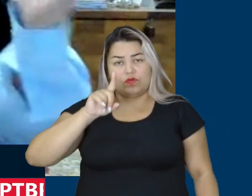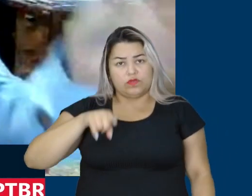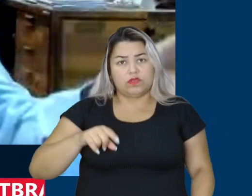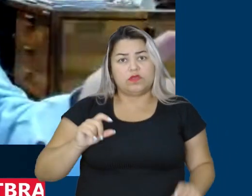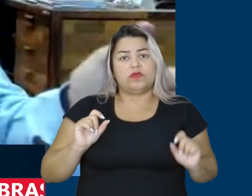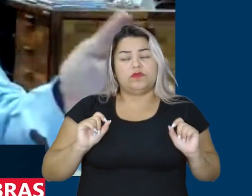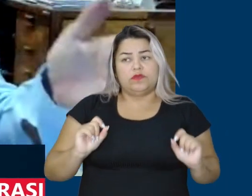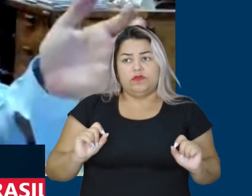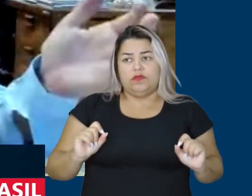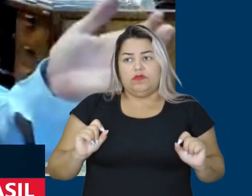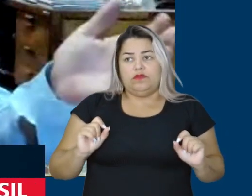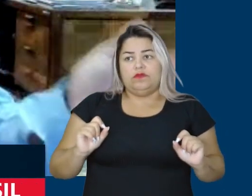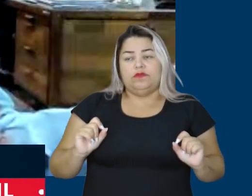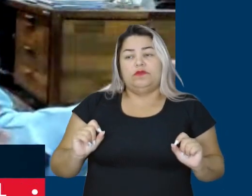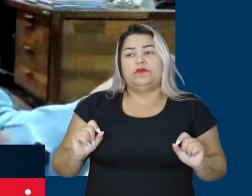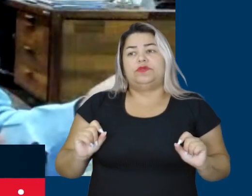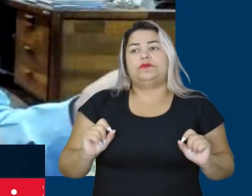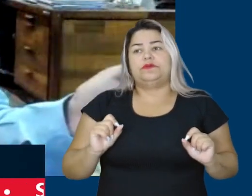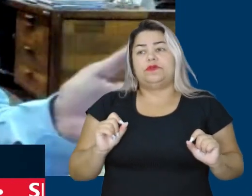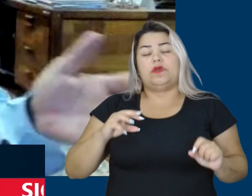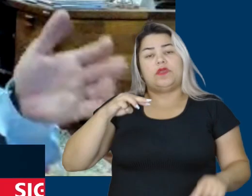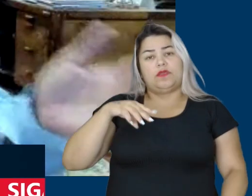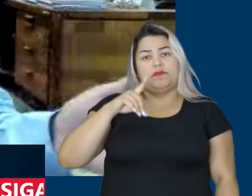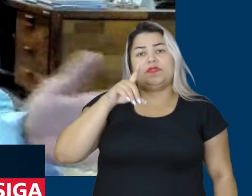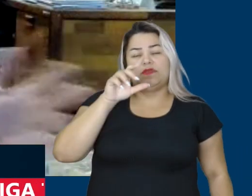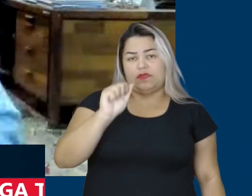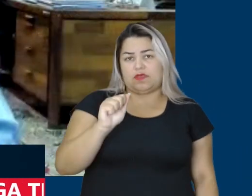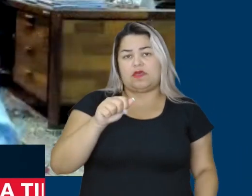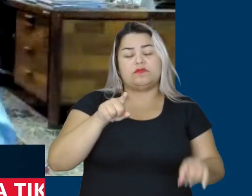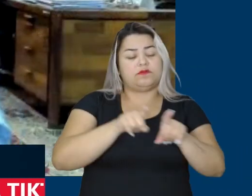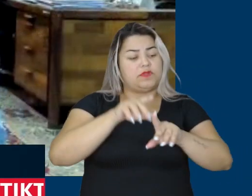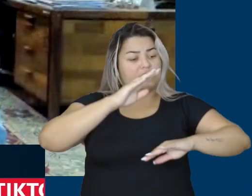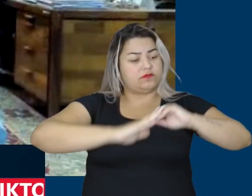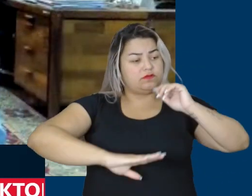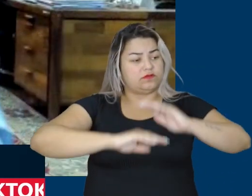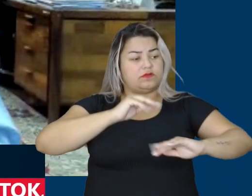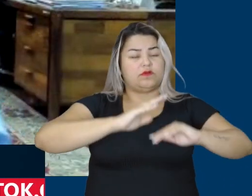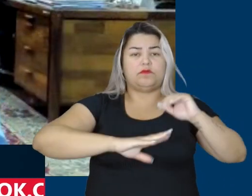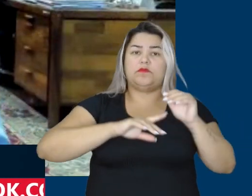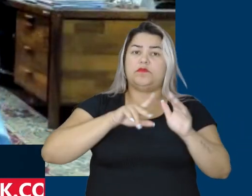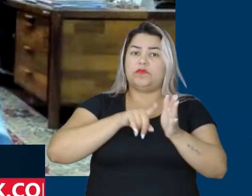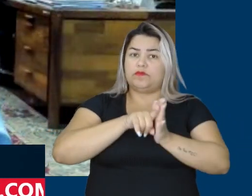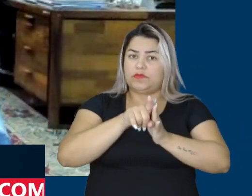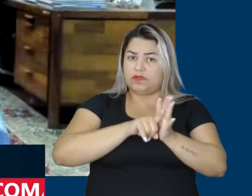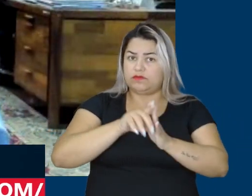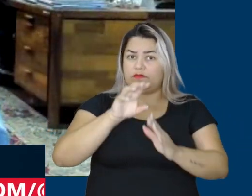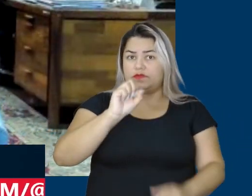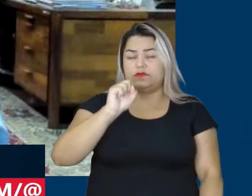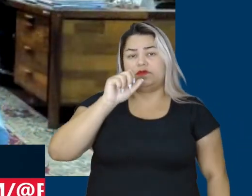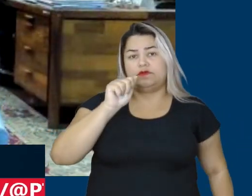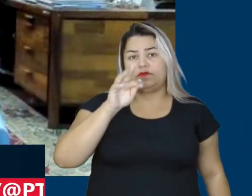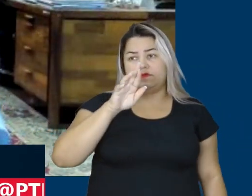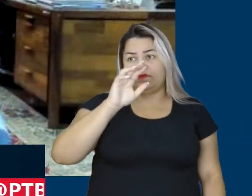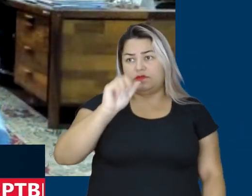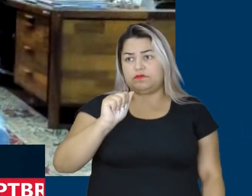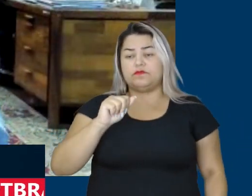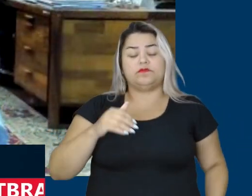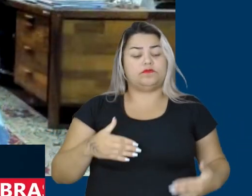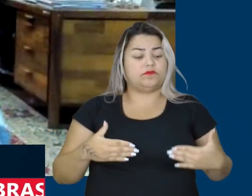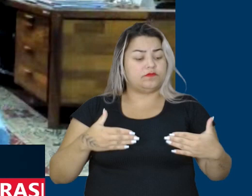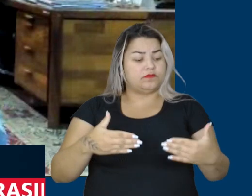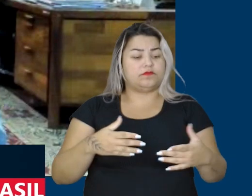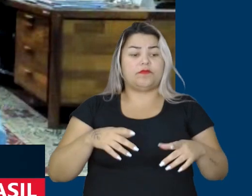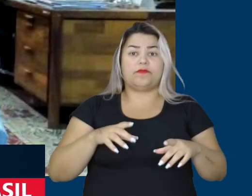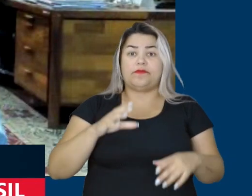MDA nas ações do Plano Safra, seja o Ministério da Agricultura também nas ações